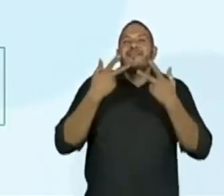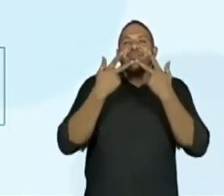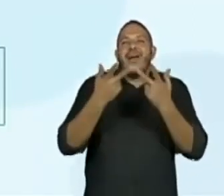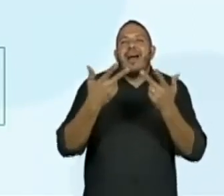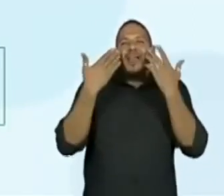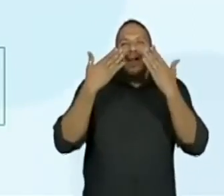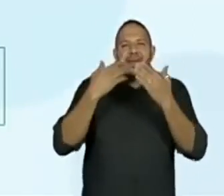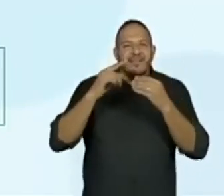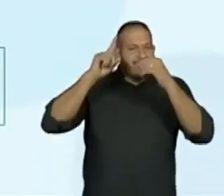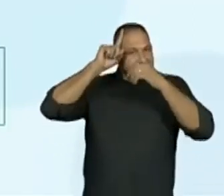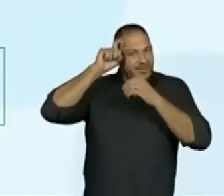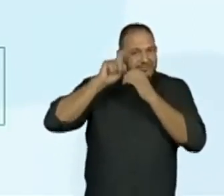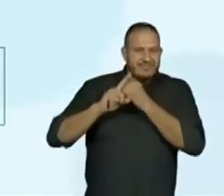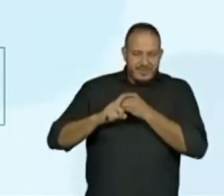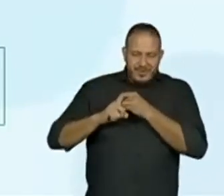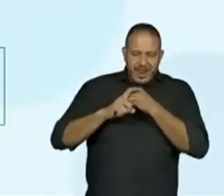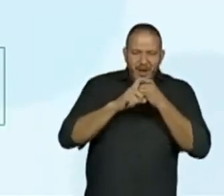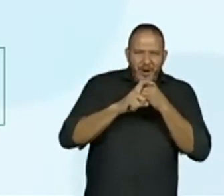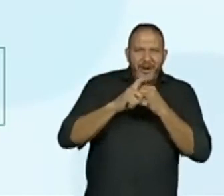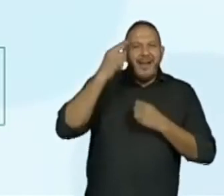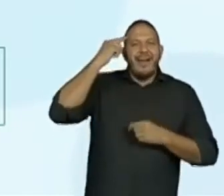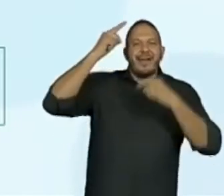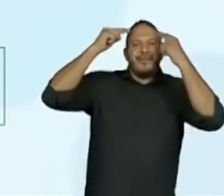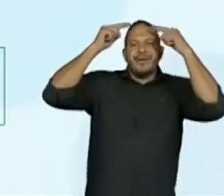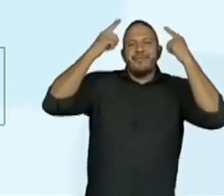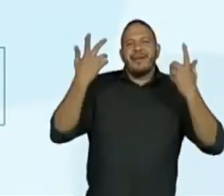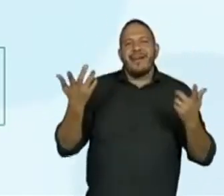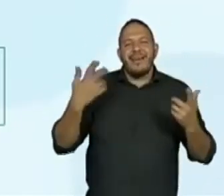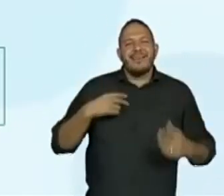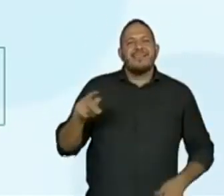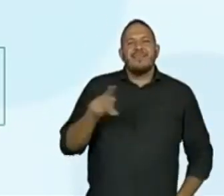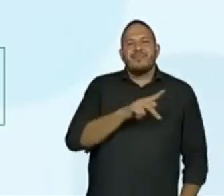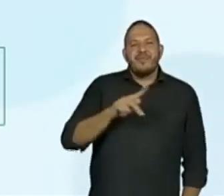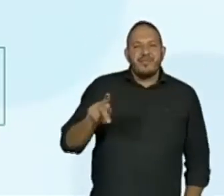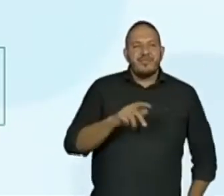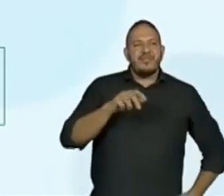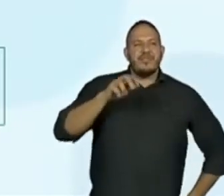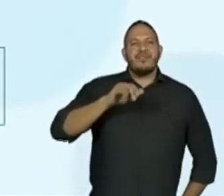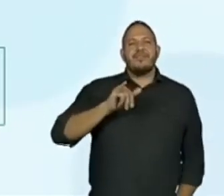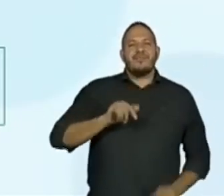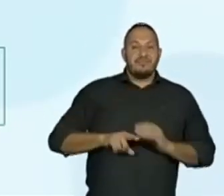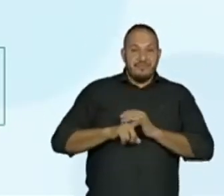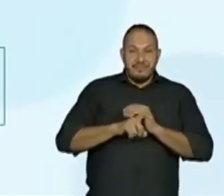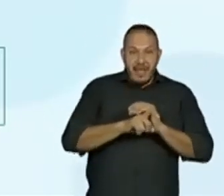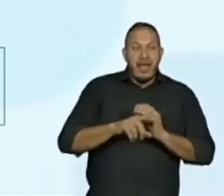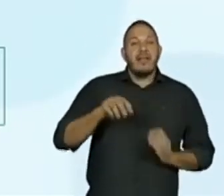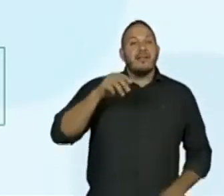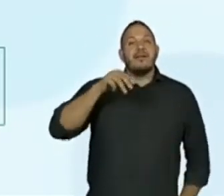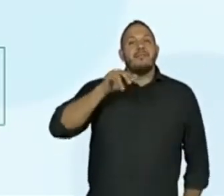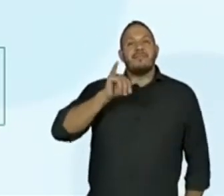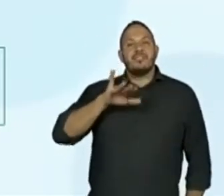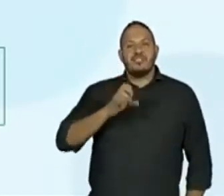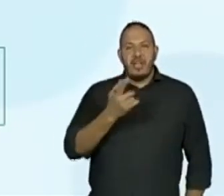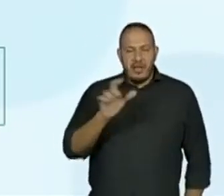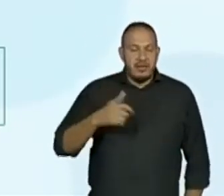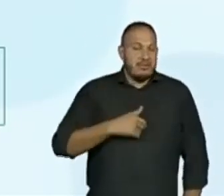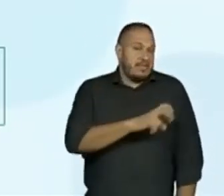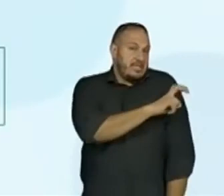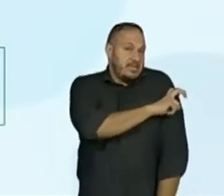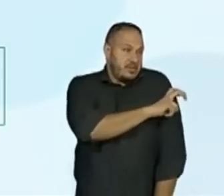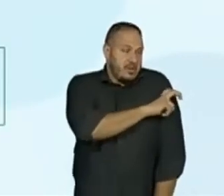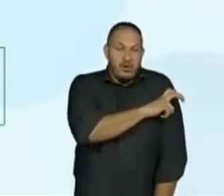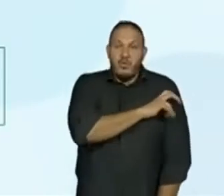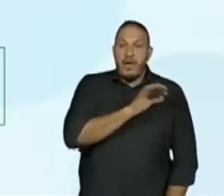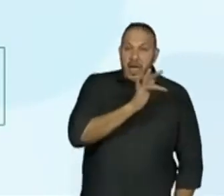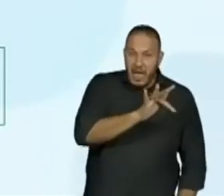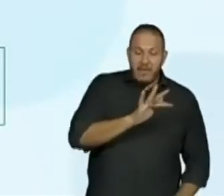caracol é o cabelo. Professora Michele, professora Ellen. Quinto ano F da escola Joaquim Torres